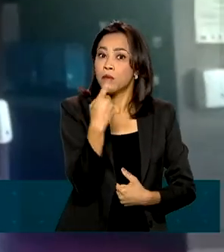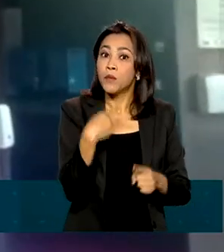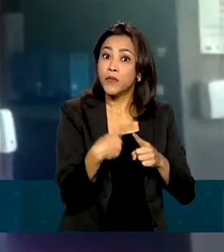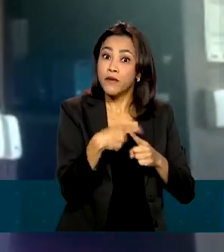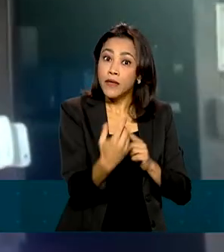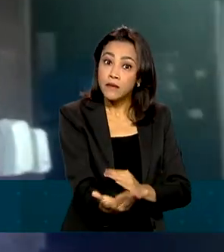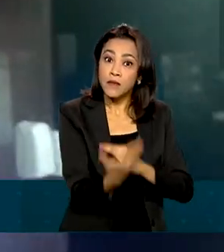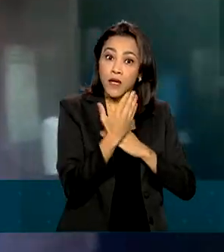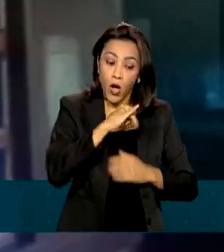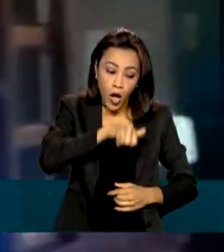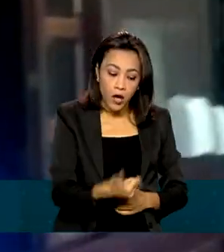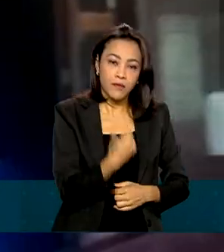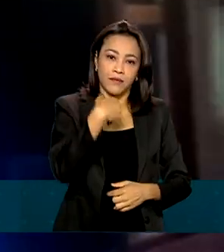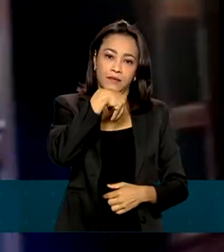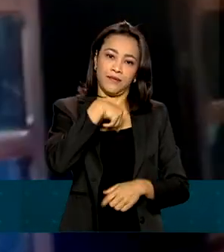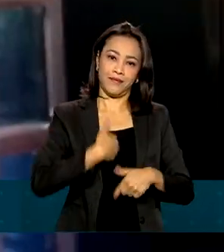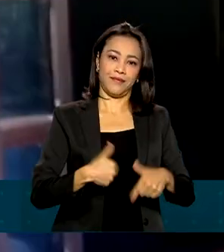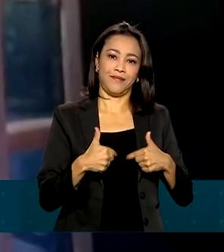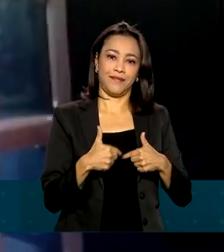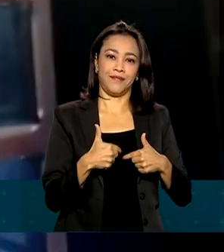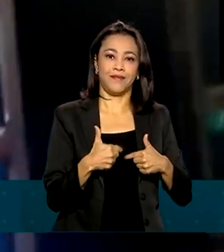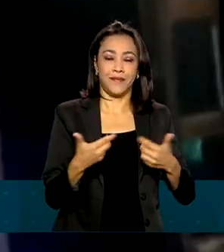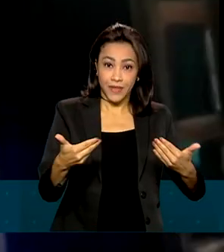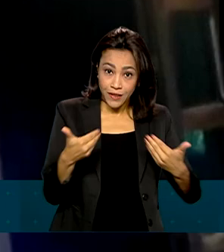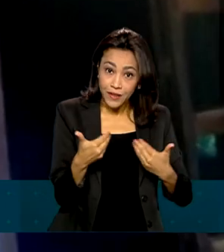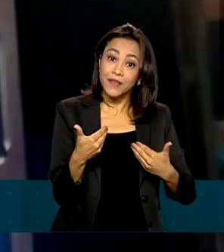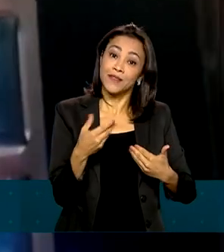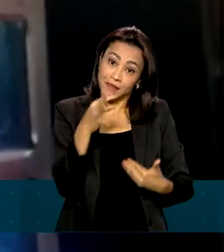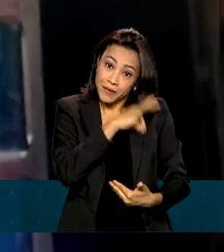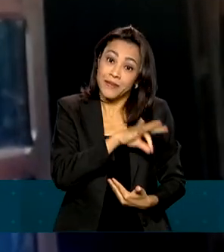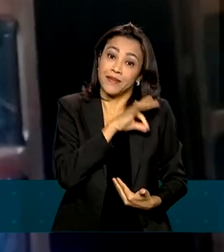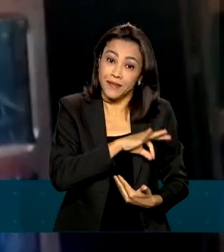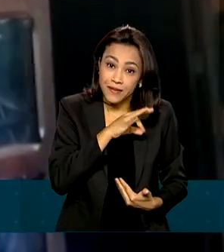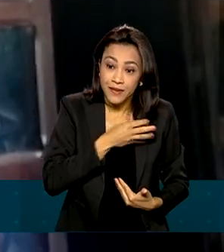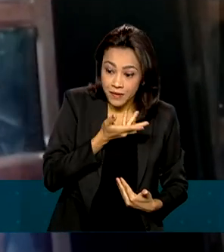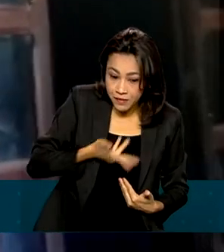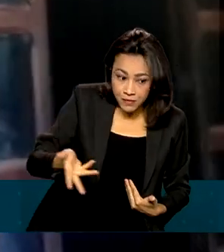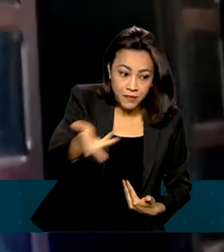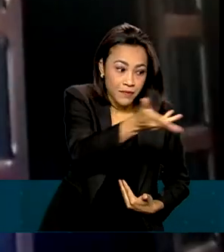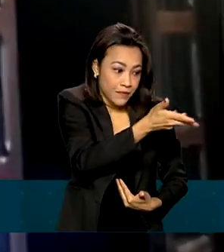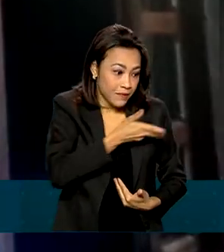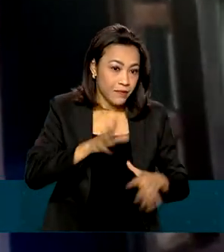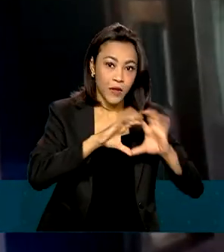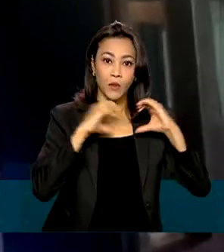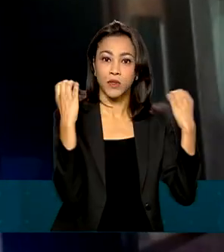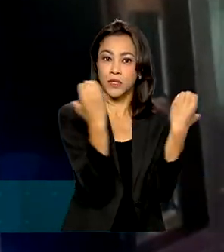oportunidade de emprego, isso traria geração de renda para a comunidade e seria eficaz. vamos lá. Obrigado.